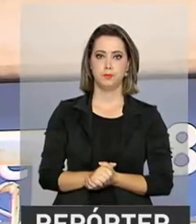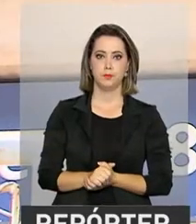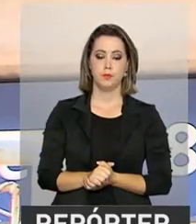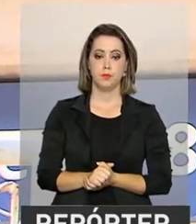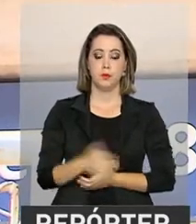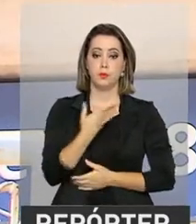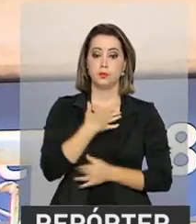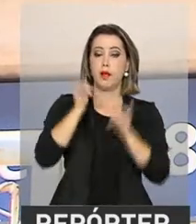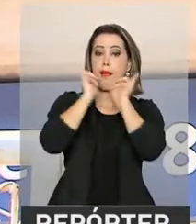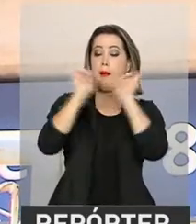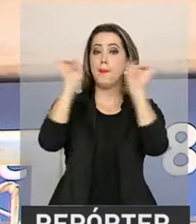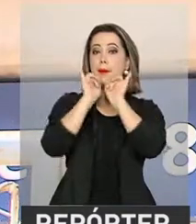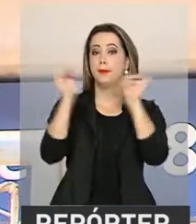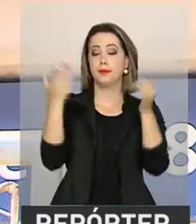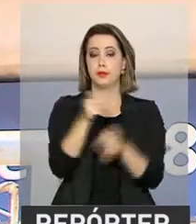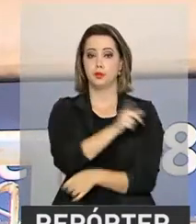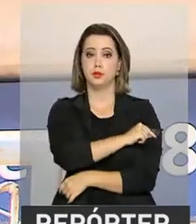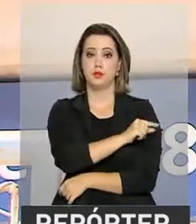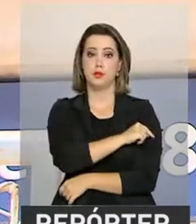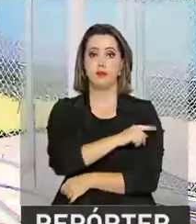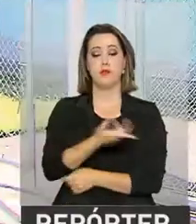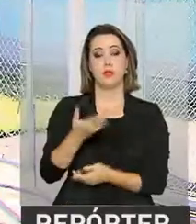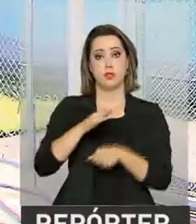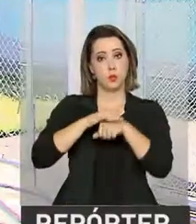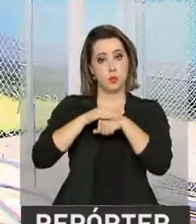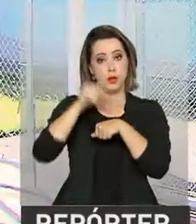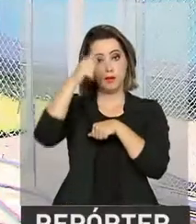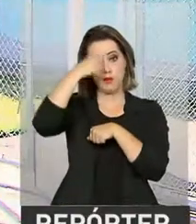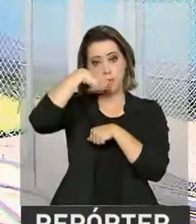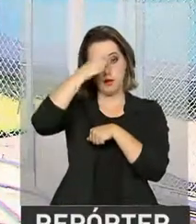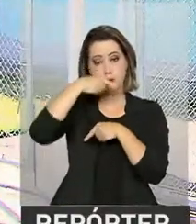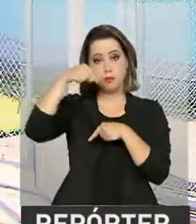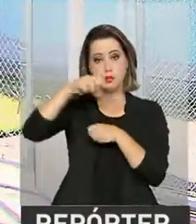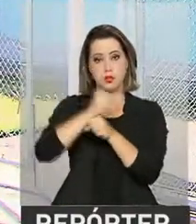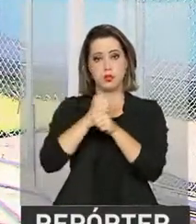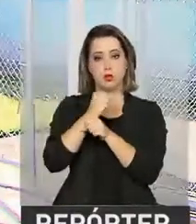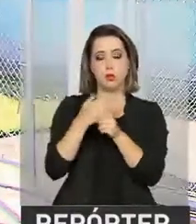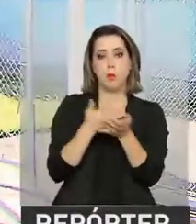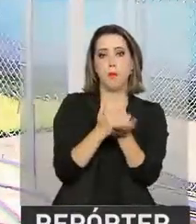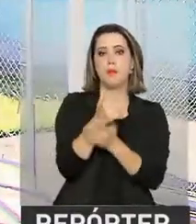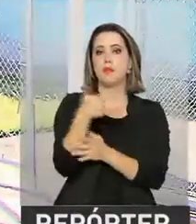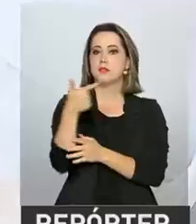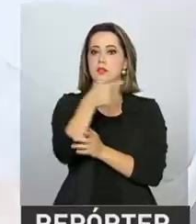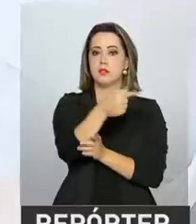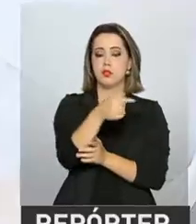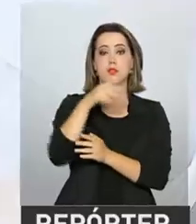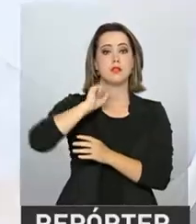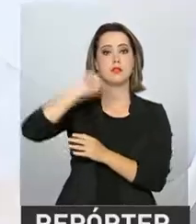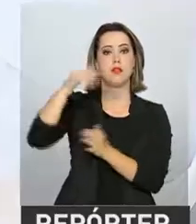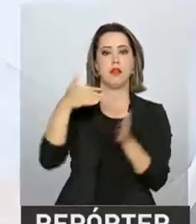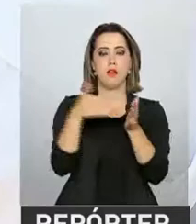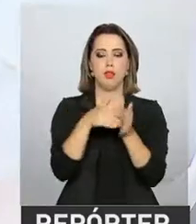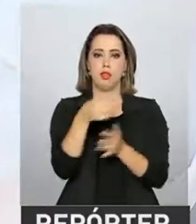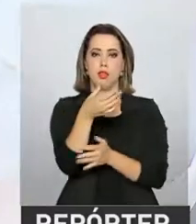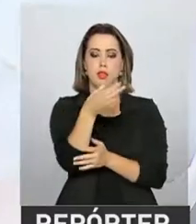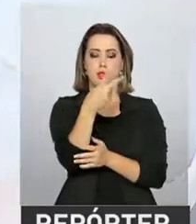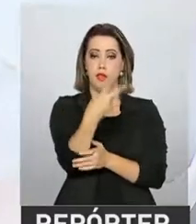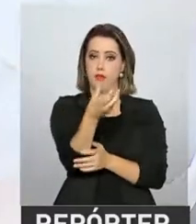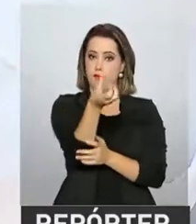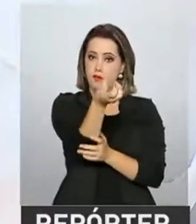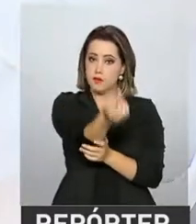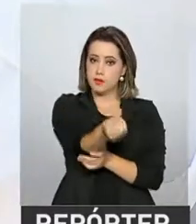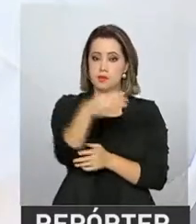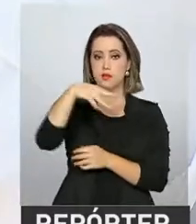A campanha de vacinação contra a doença este ano vai de 17 de abril a 26 de maio. O Ministério da Saúde espera